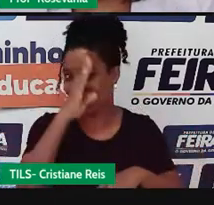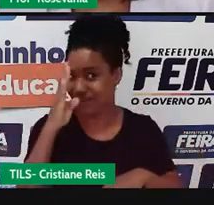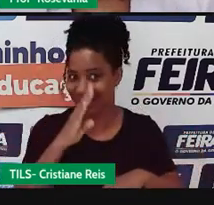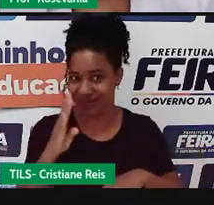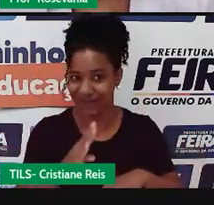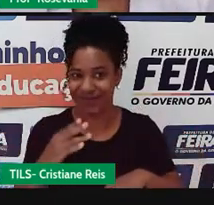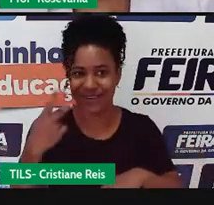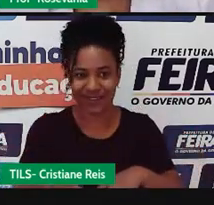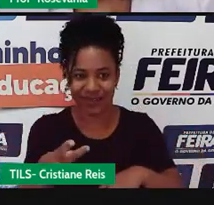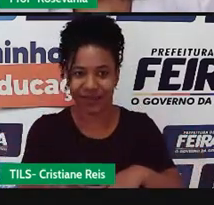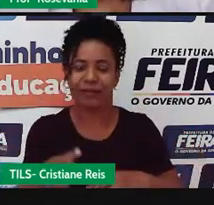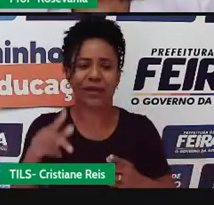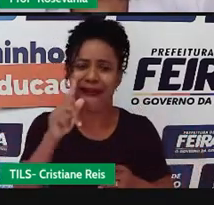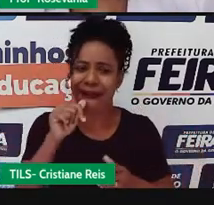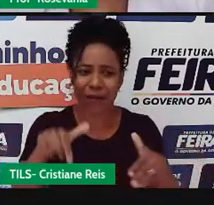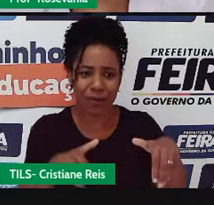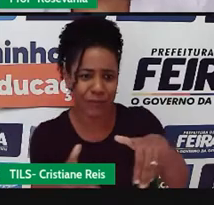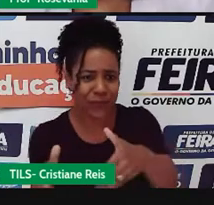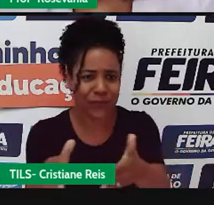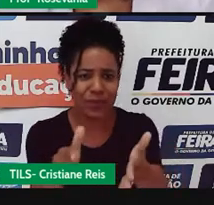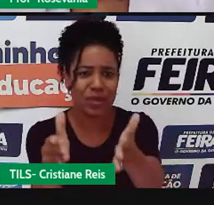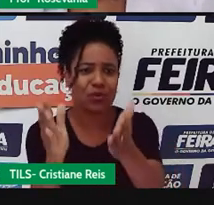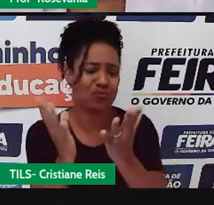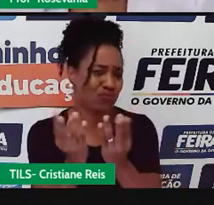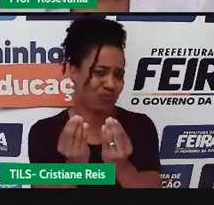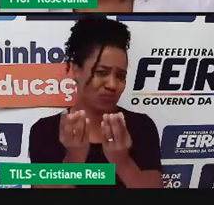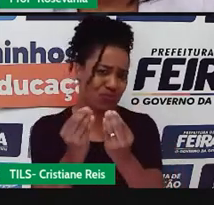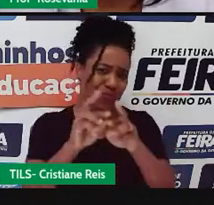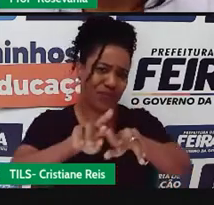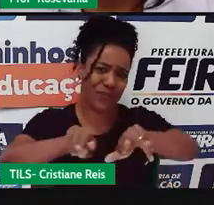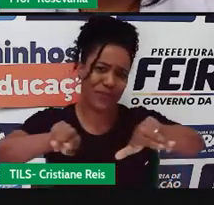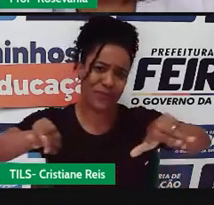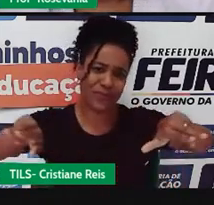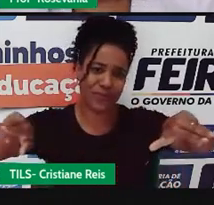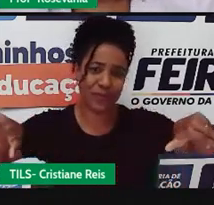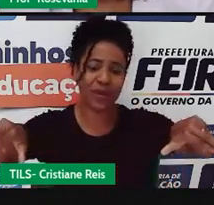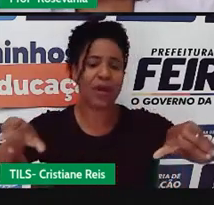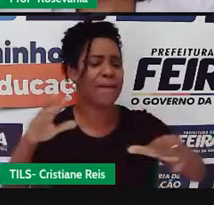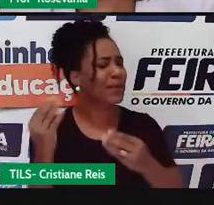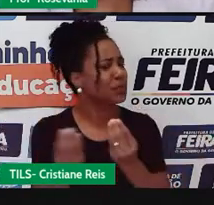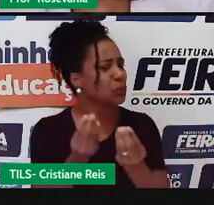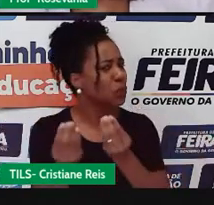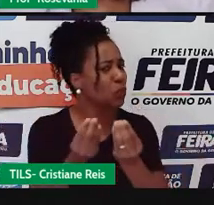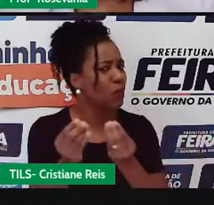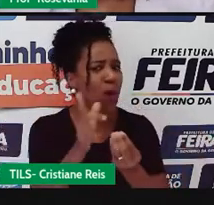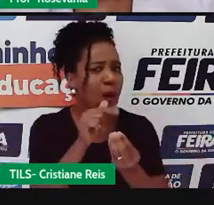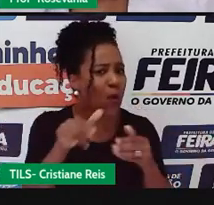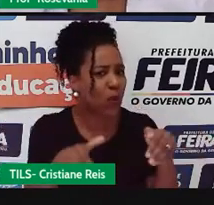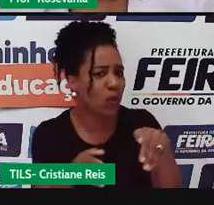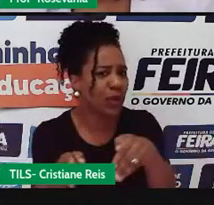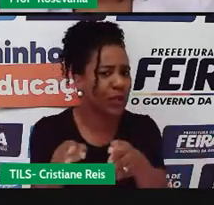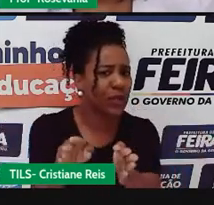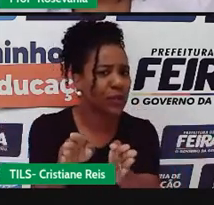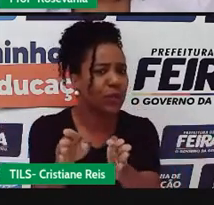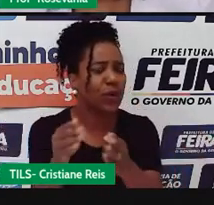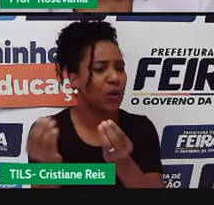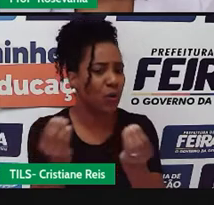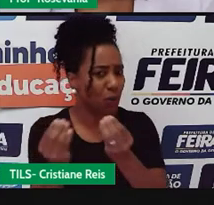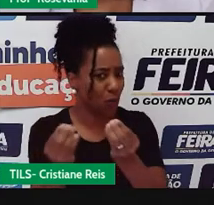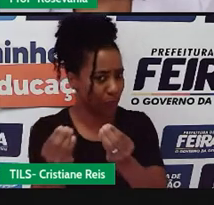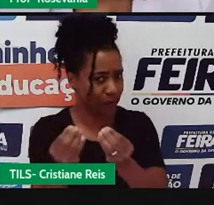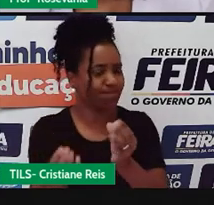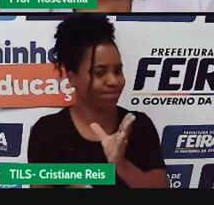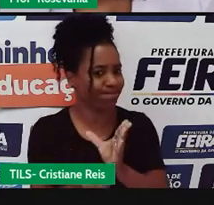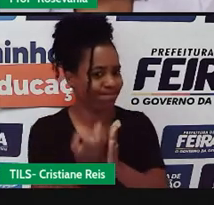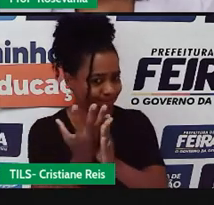rios no nosso território. Bora entender as partes de um rio. O rio tem a nascente, como o